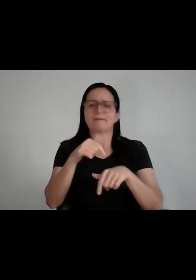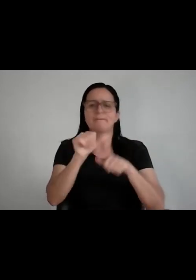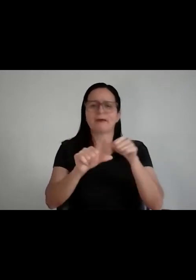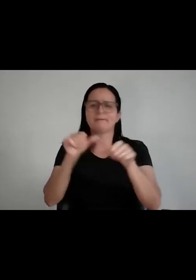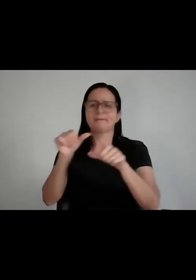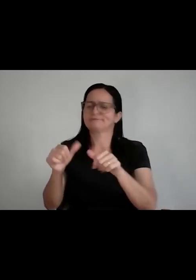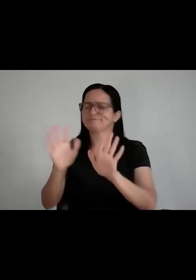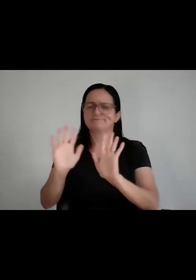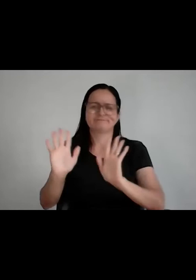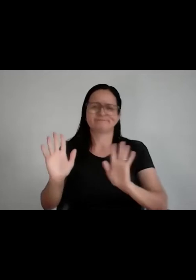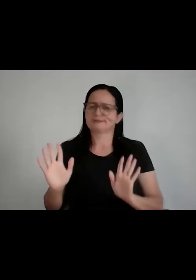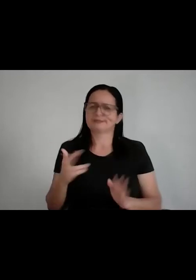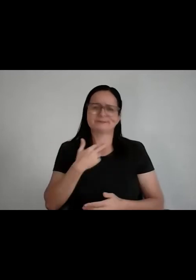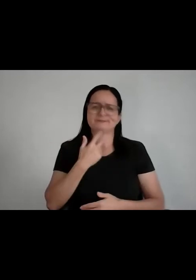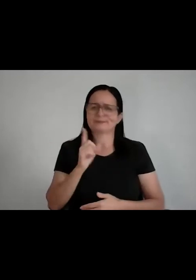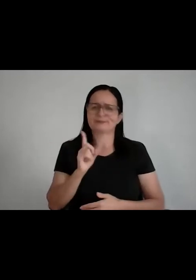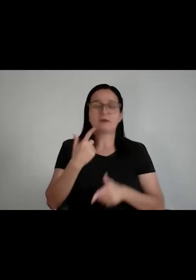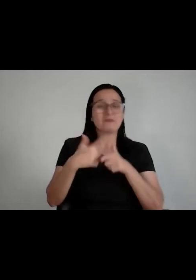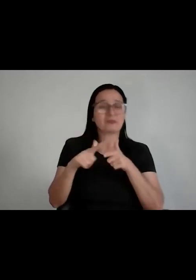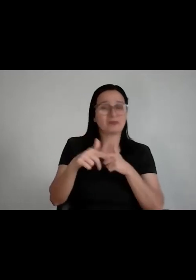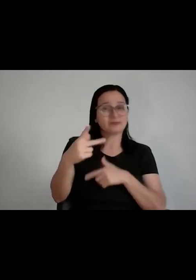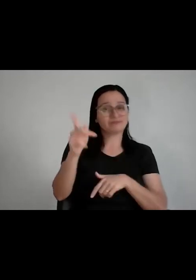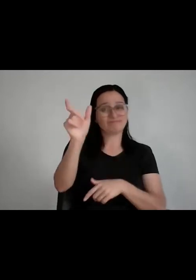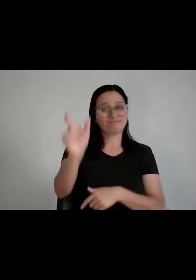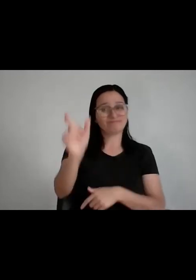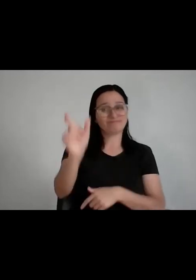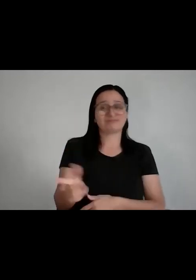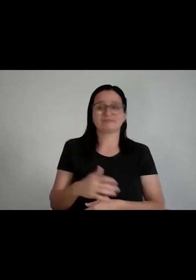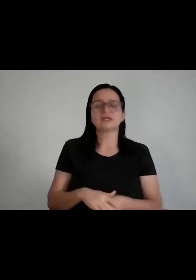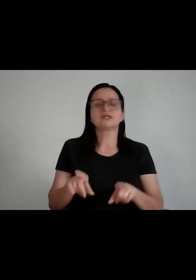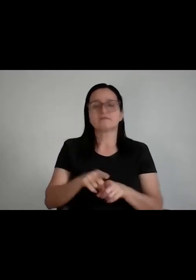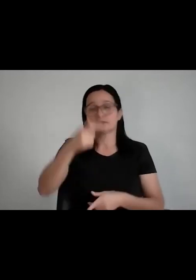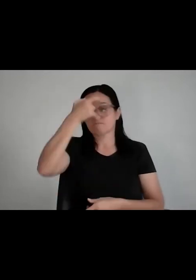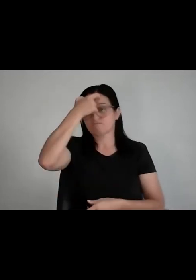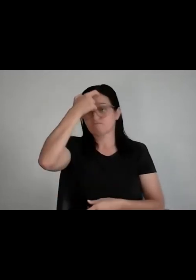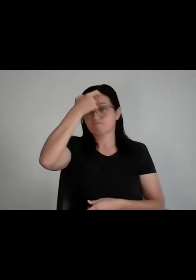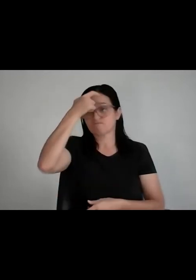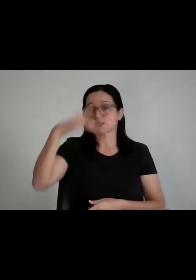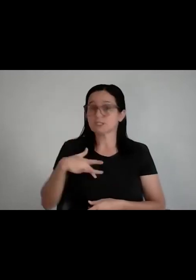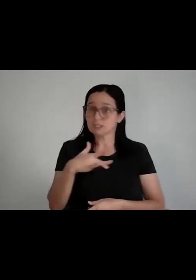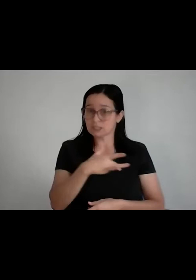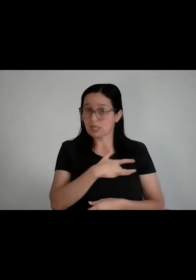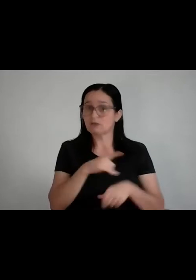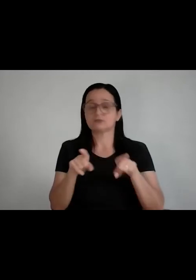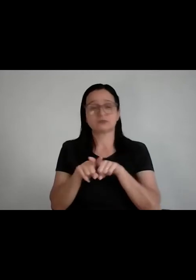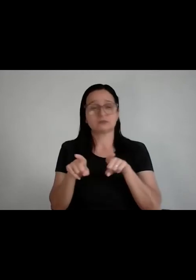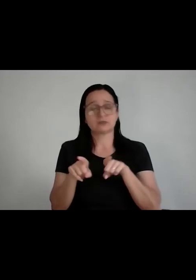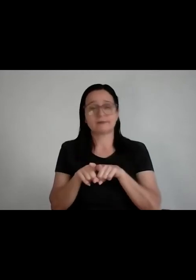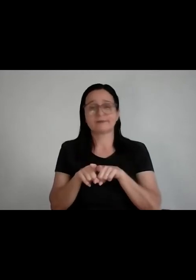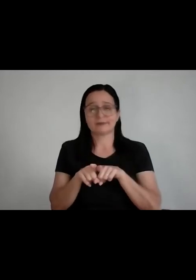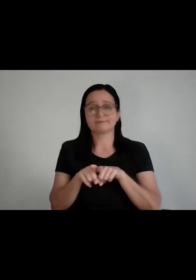Com relação à saúde mental, o que a gente tem, afetou demais na pandemia, geral,